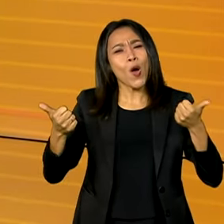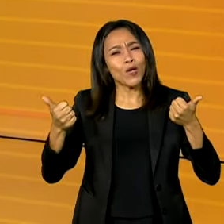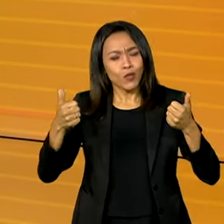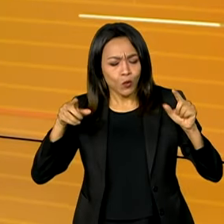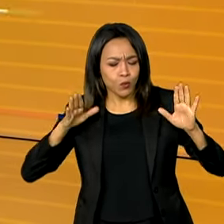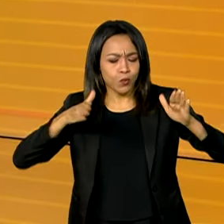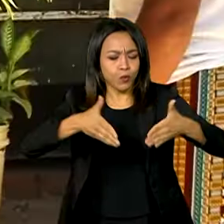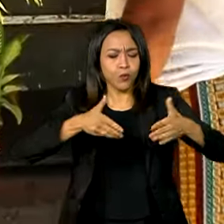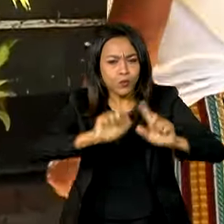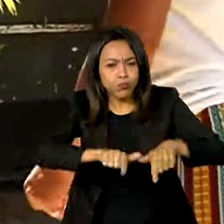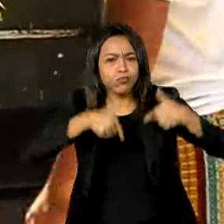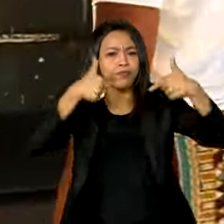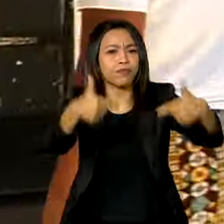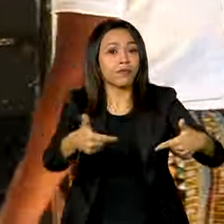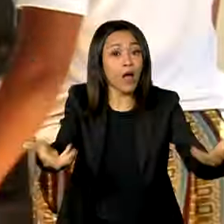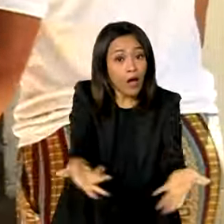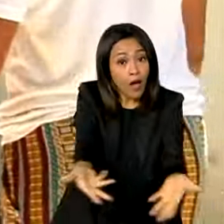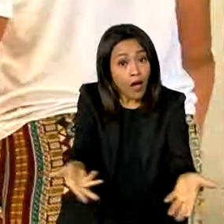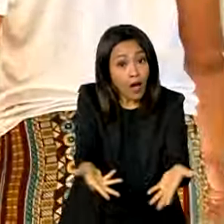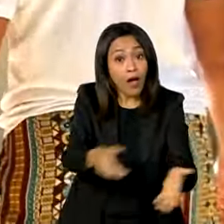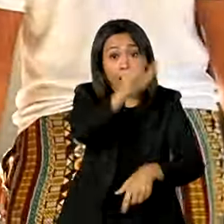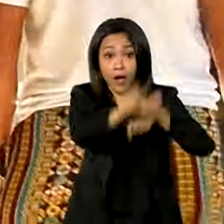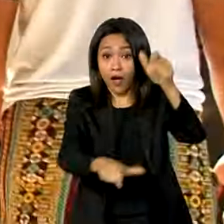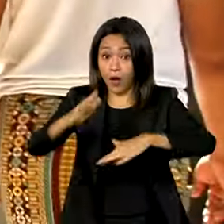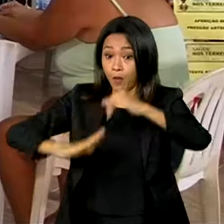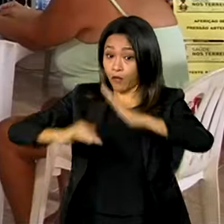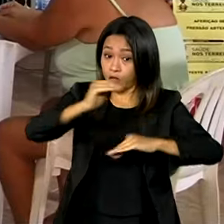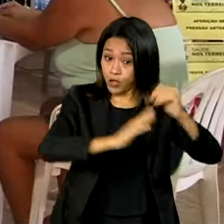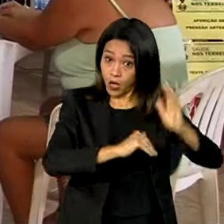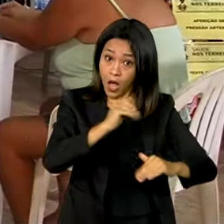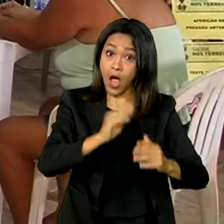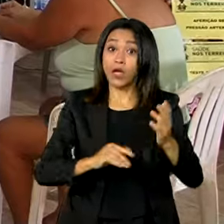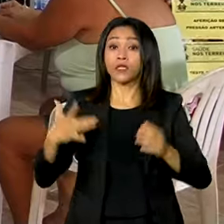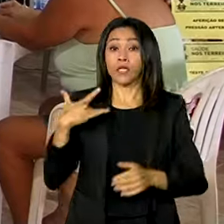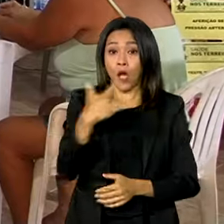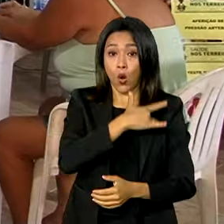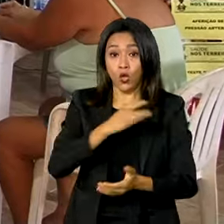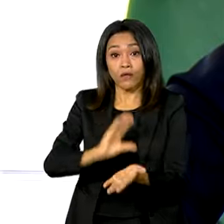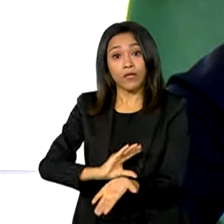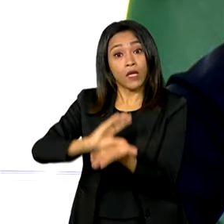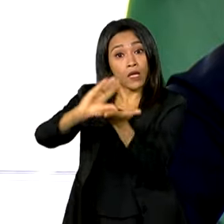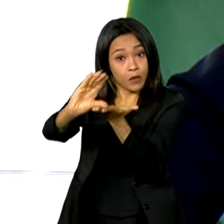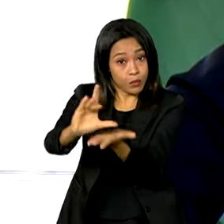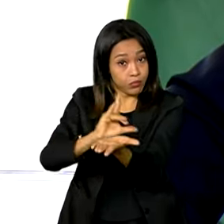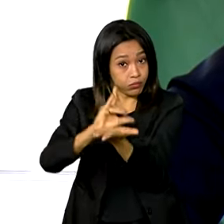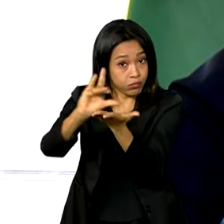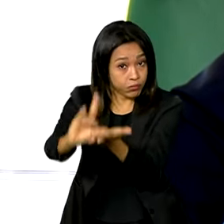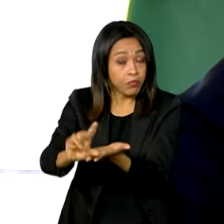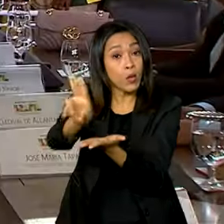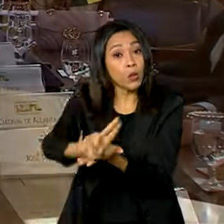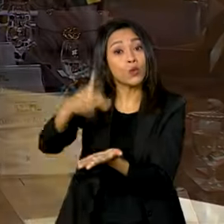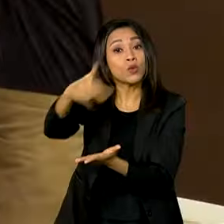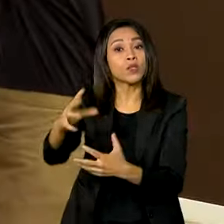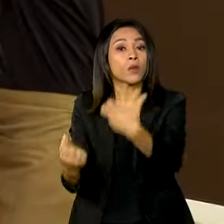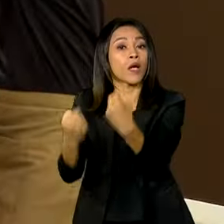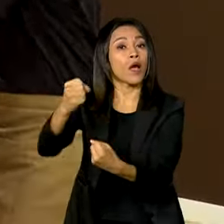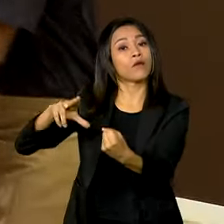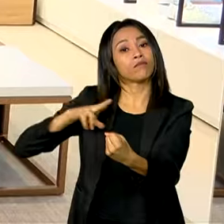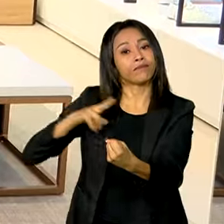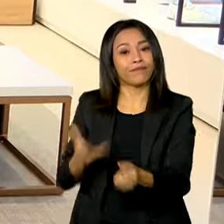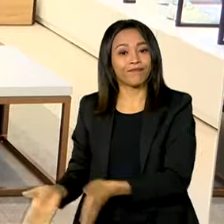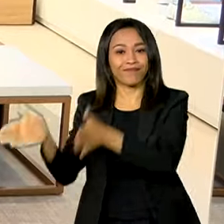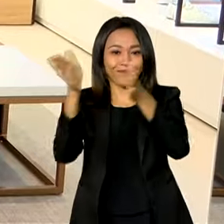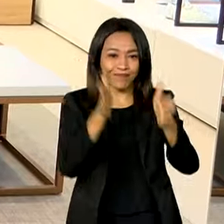de trabalho. A partir de agora, agentes de saúde terão indenização pelo uso de transporte particular. No quadro